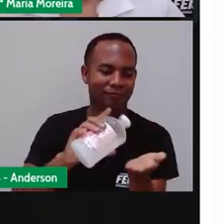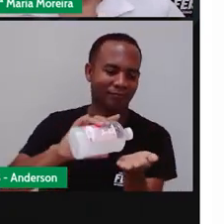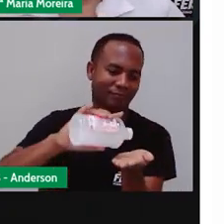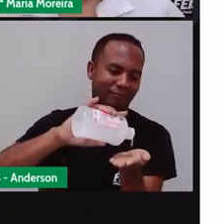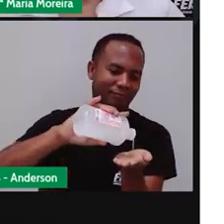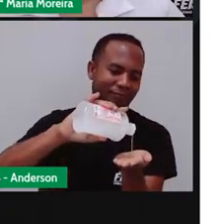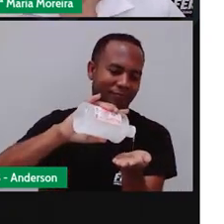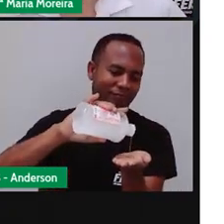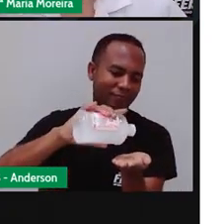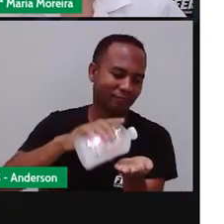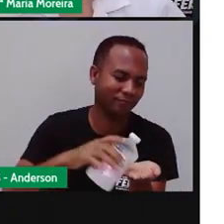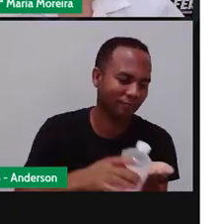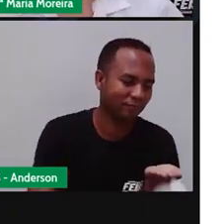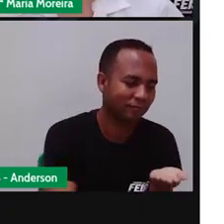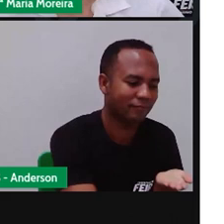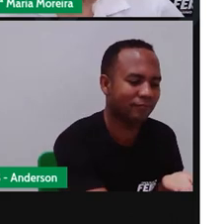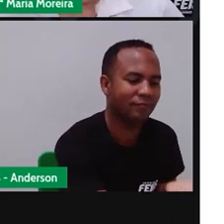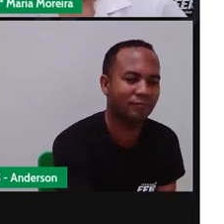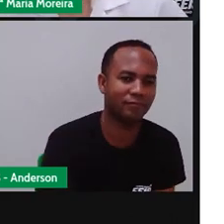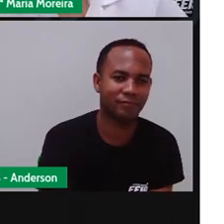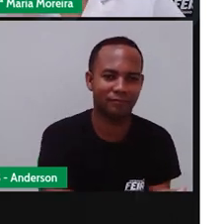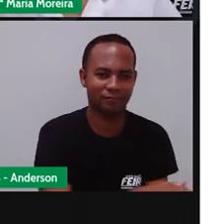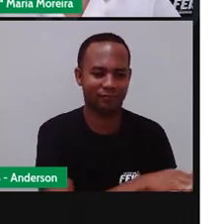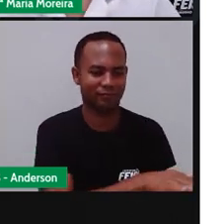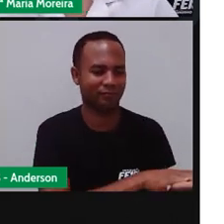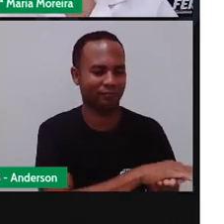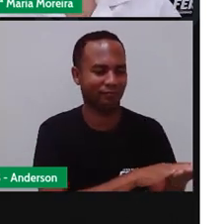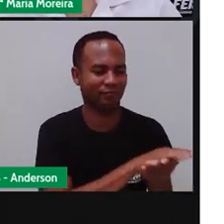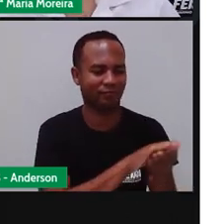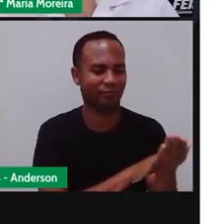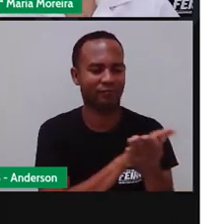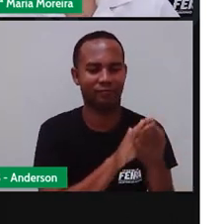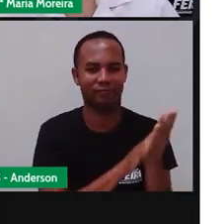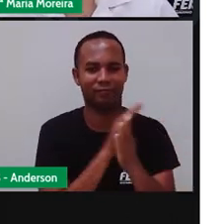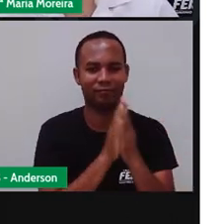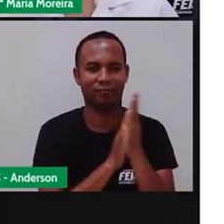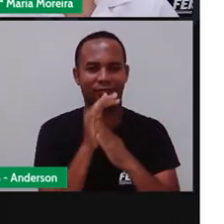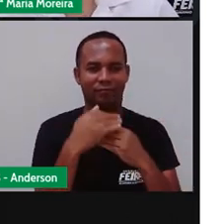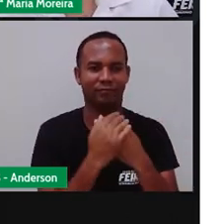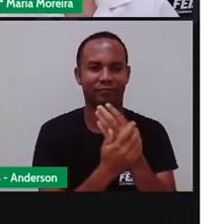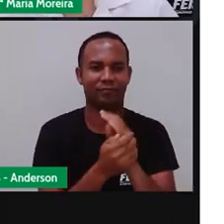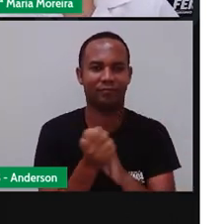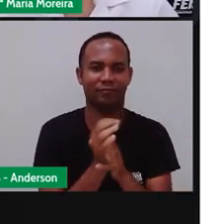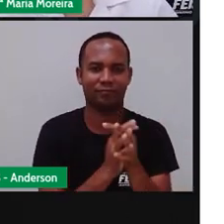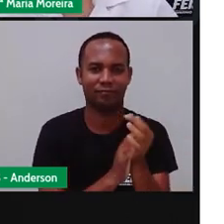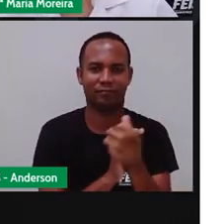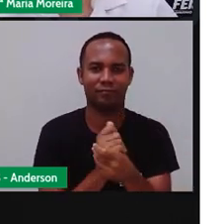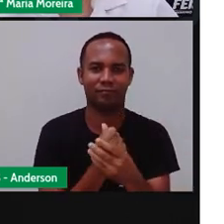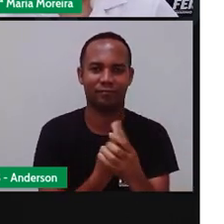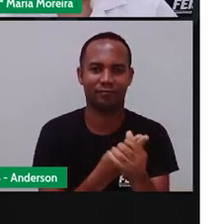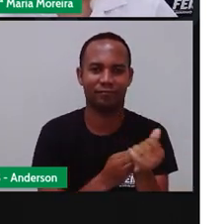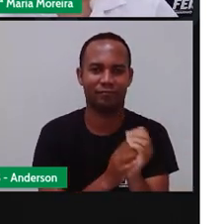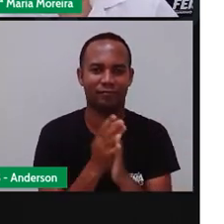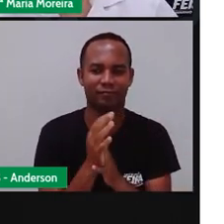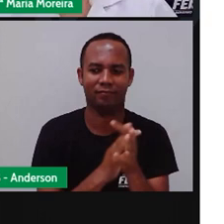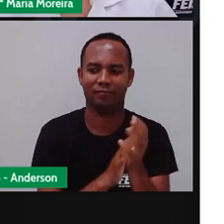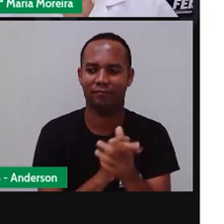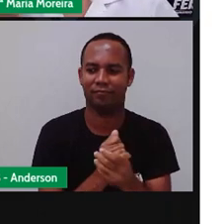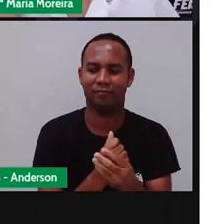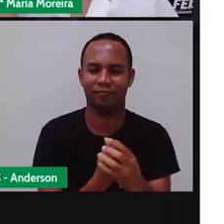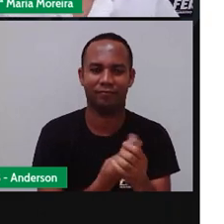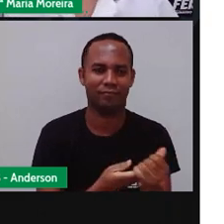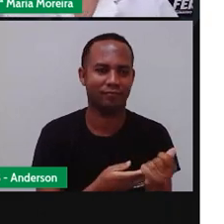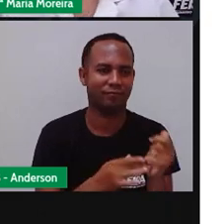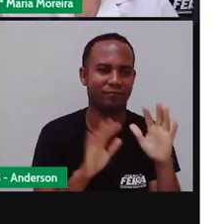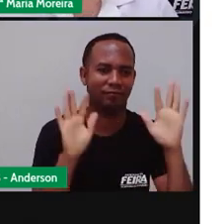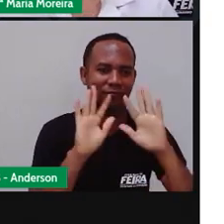Usem álcool em gel Usem máscara Praticam distanciamento social Isolamento social Sempre que possível Tá bom?